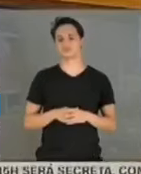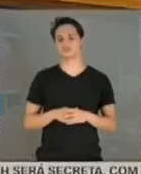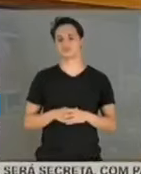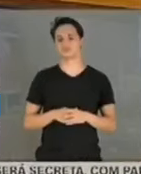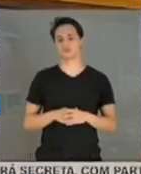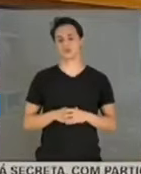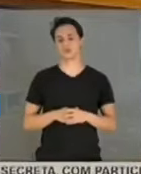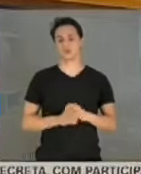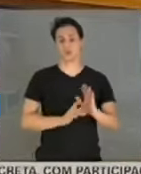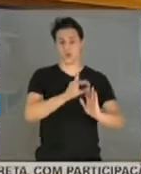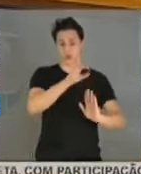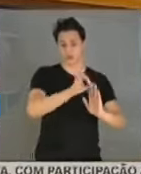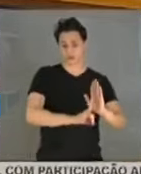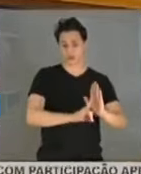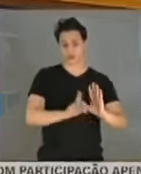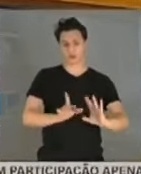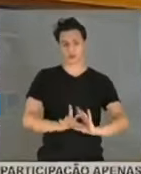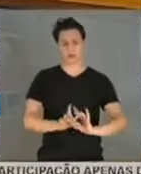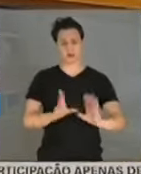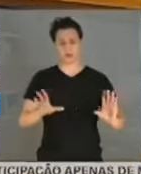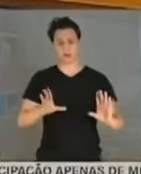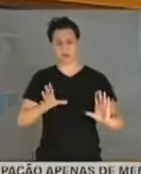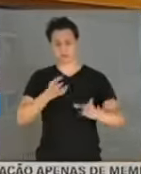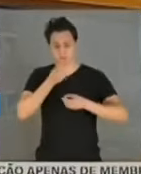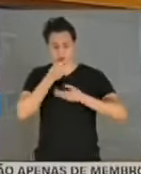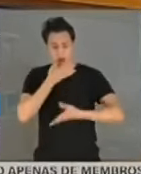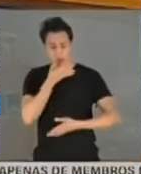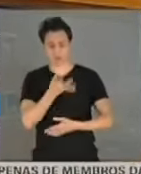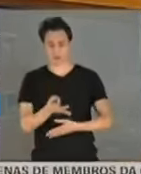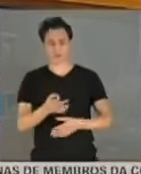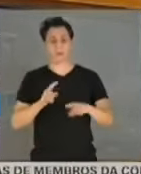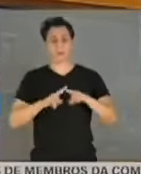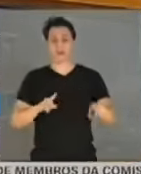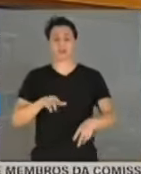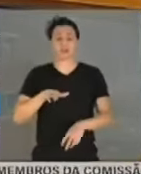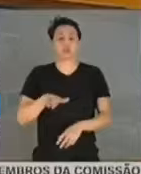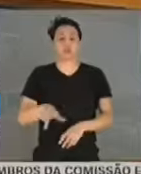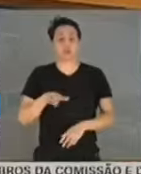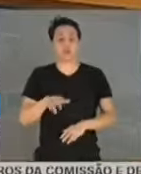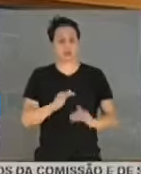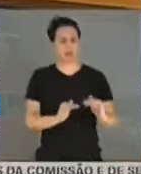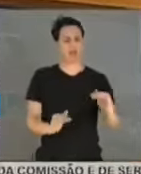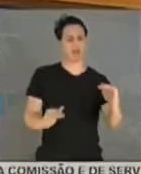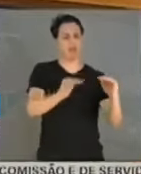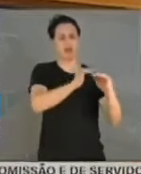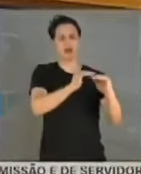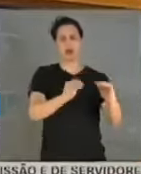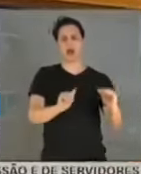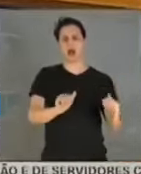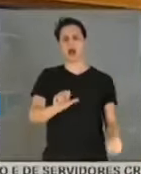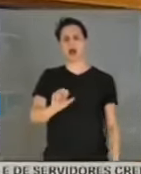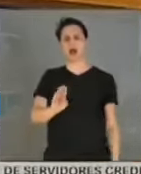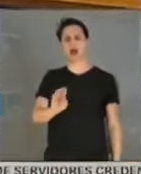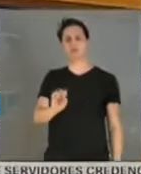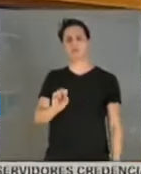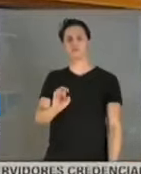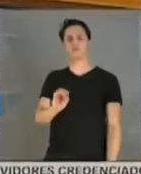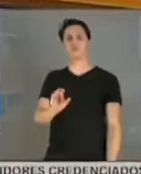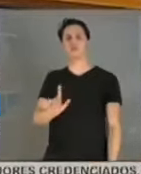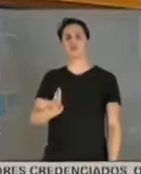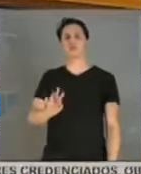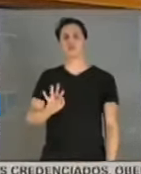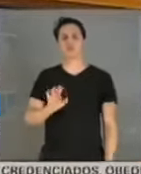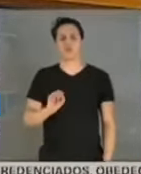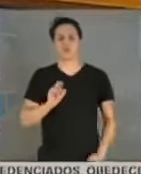O direito à liberdade de expressão é um direito constitucional, mas não é absoluto. Quando vossa senhoria coloca figuras do ministro do Supremo